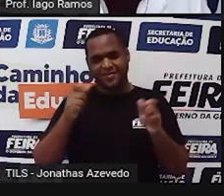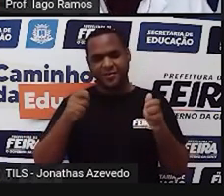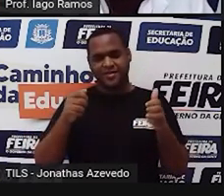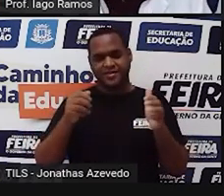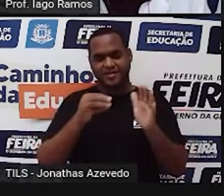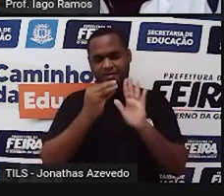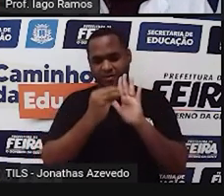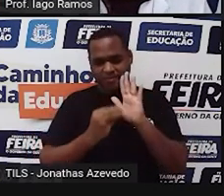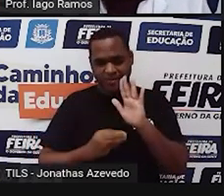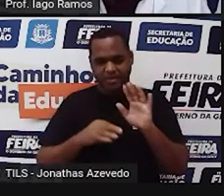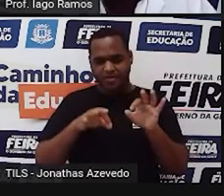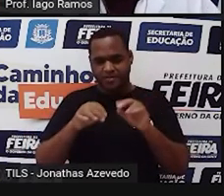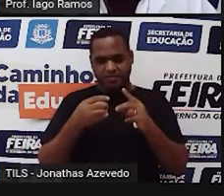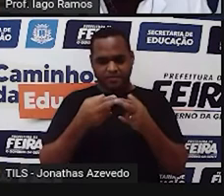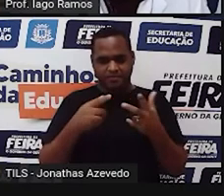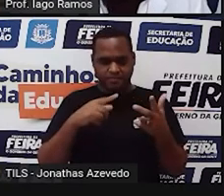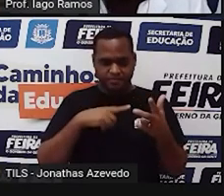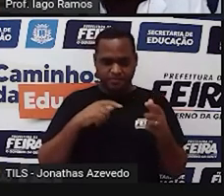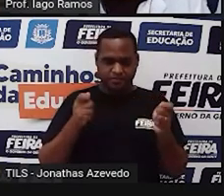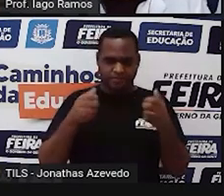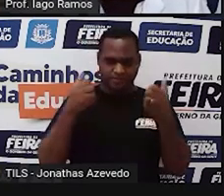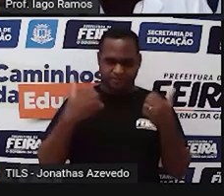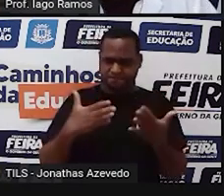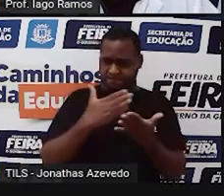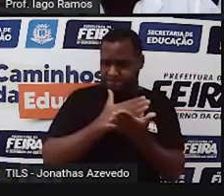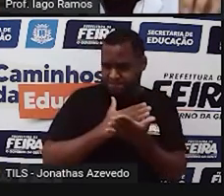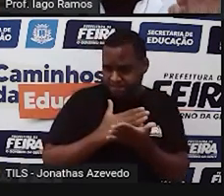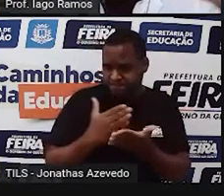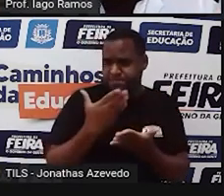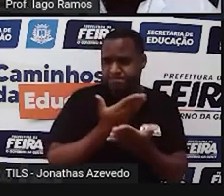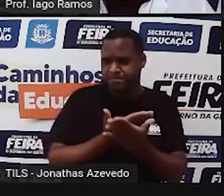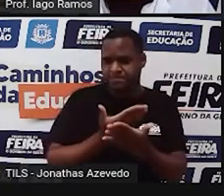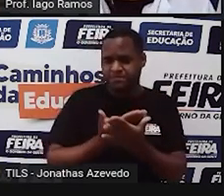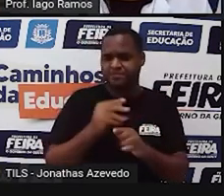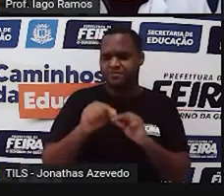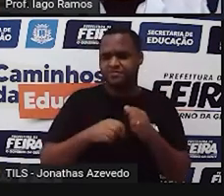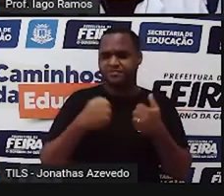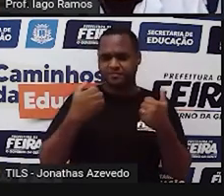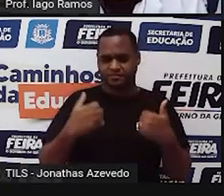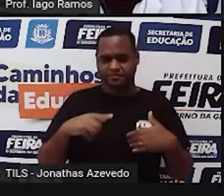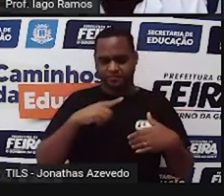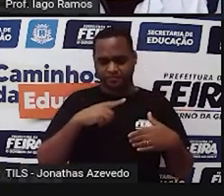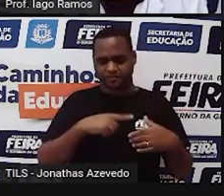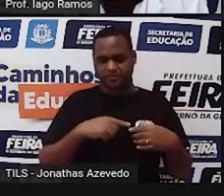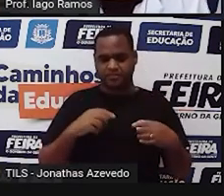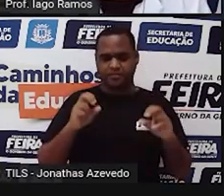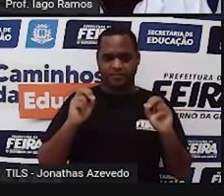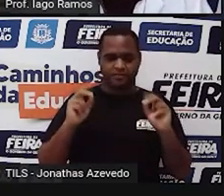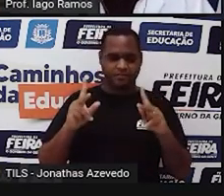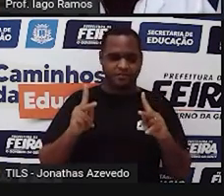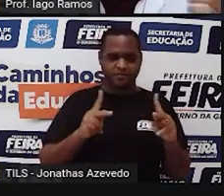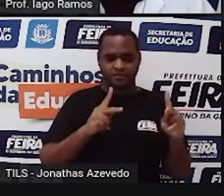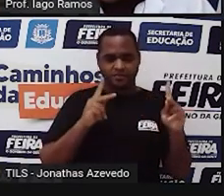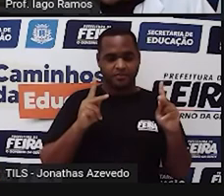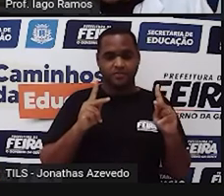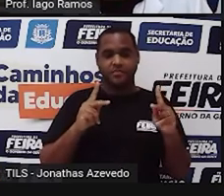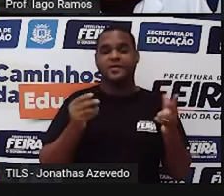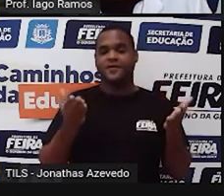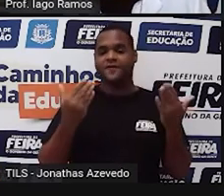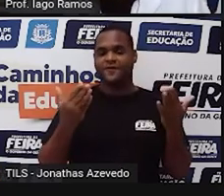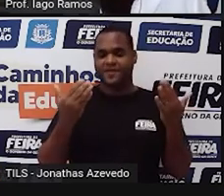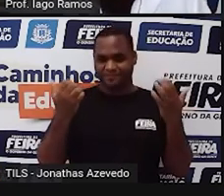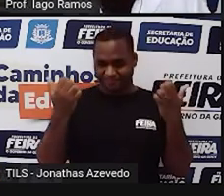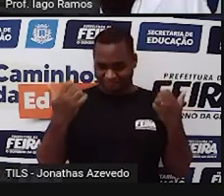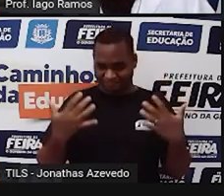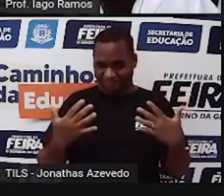colocar em prática o que a gente começou a estudar na aula anterior a essa, certo? Então, vem comigo,